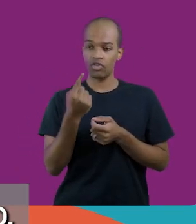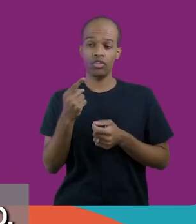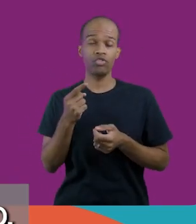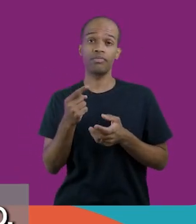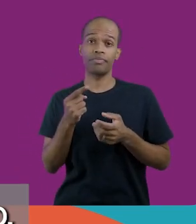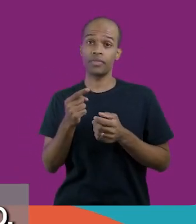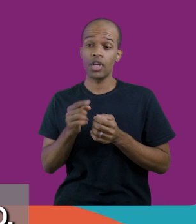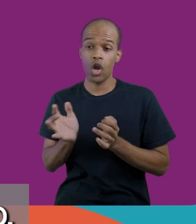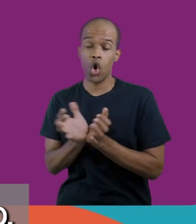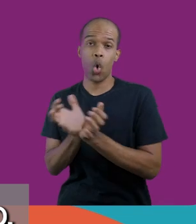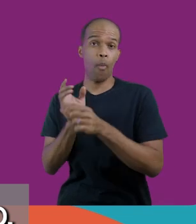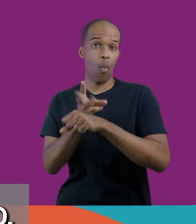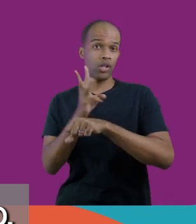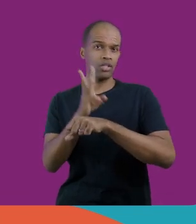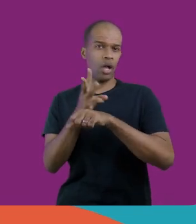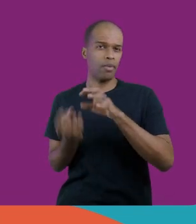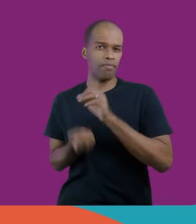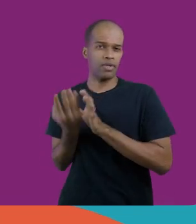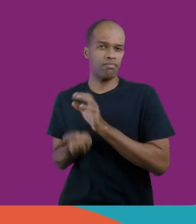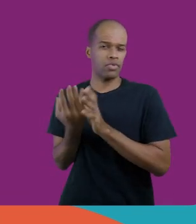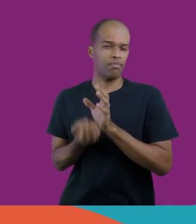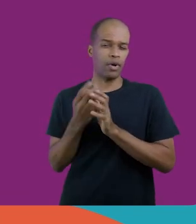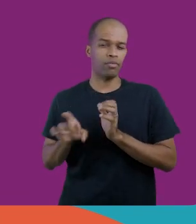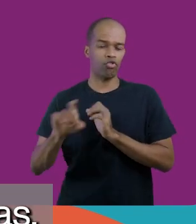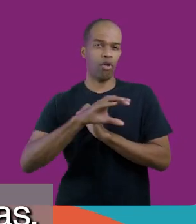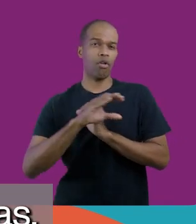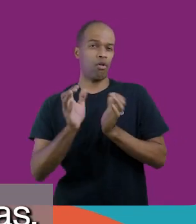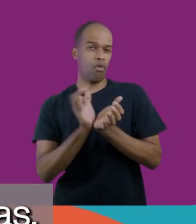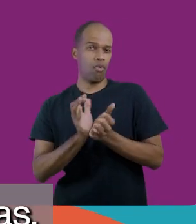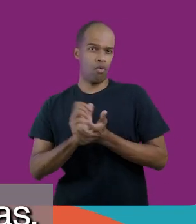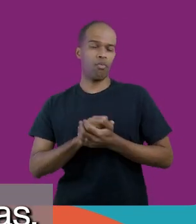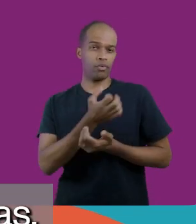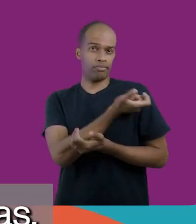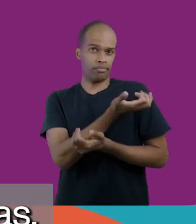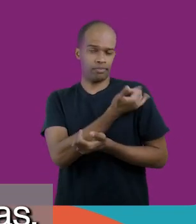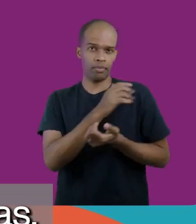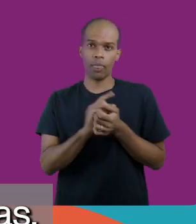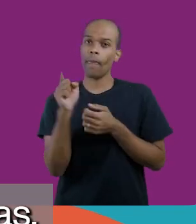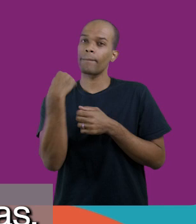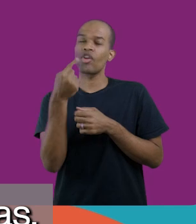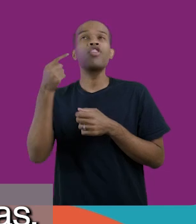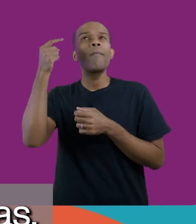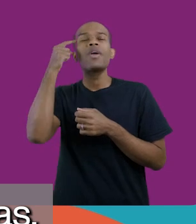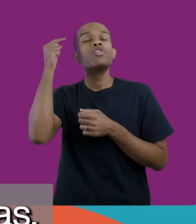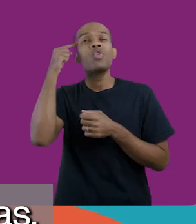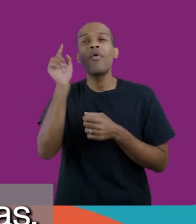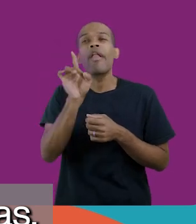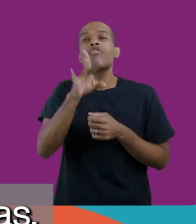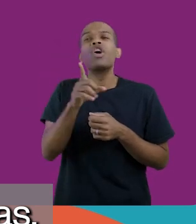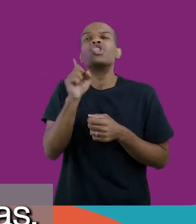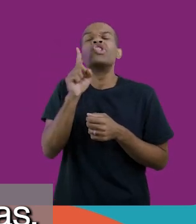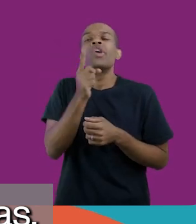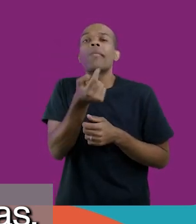logo, fomos criando grupos de WhatsApp de cada turma, e na nossa doce ilusão, era para